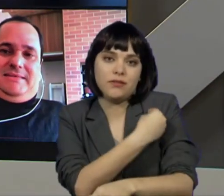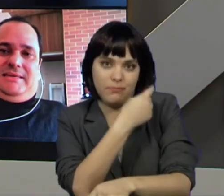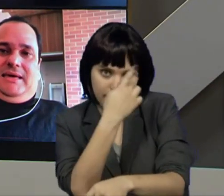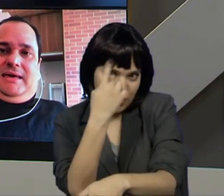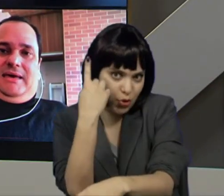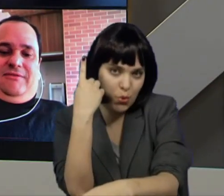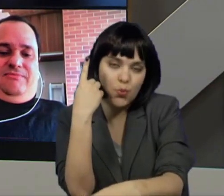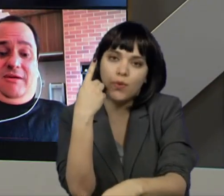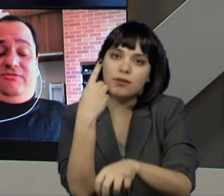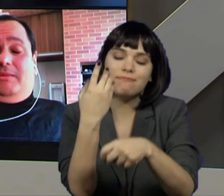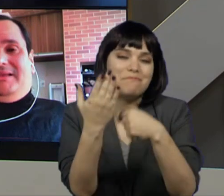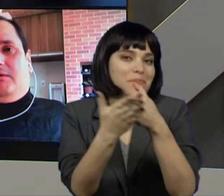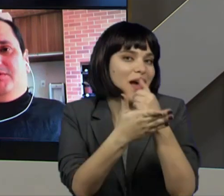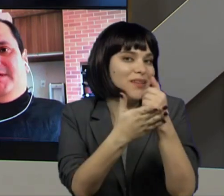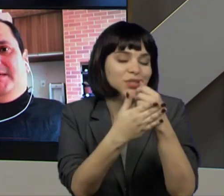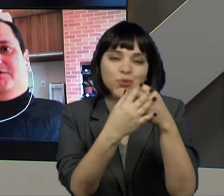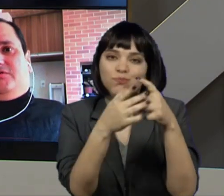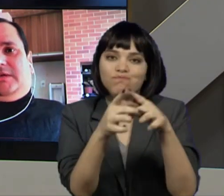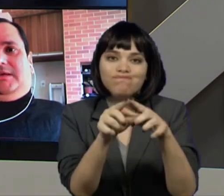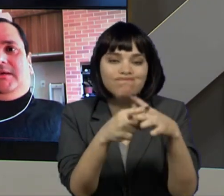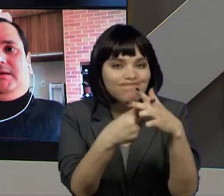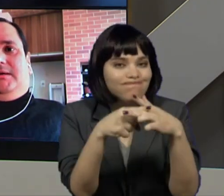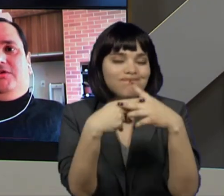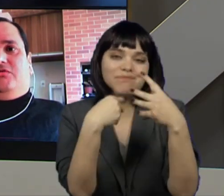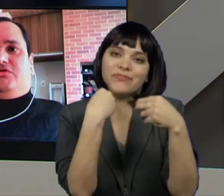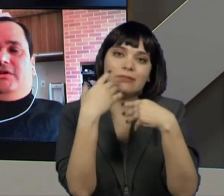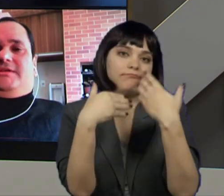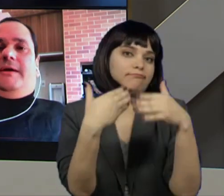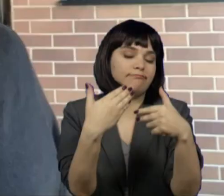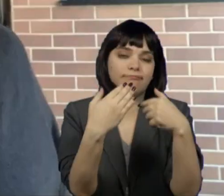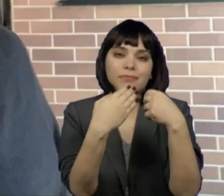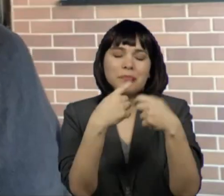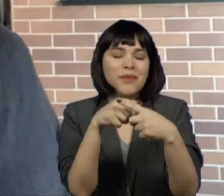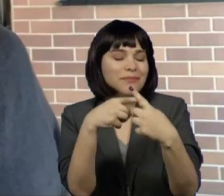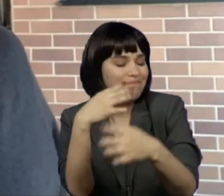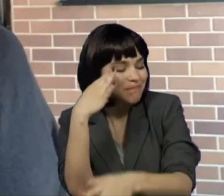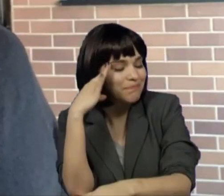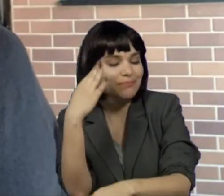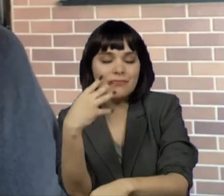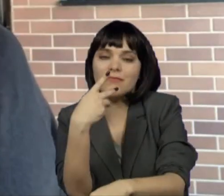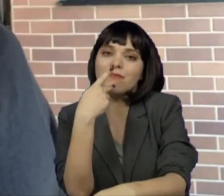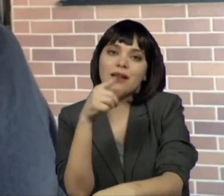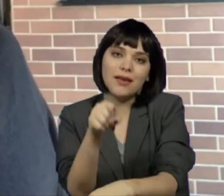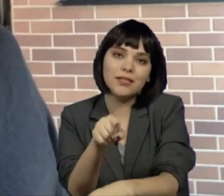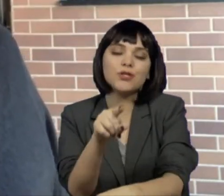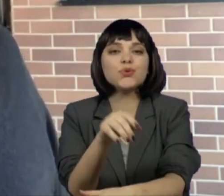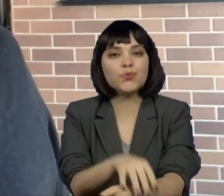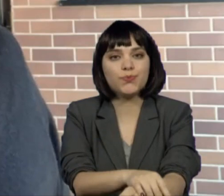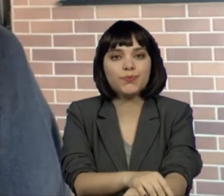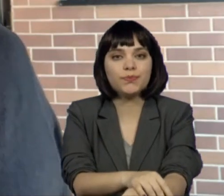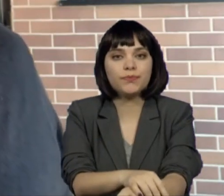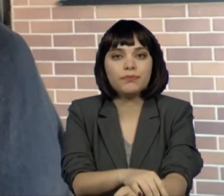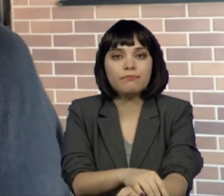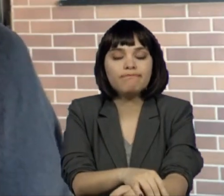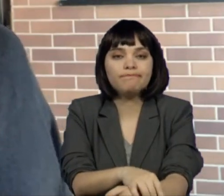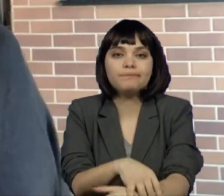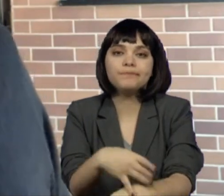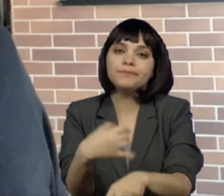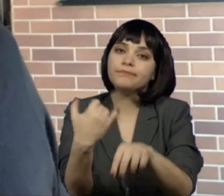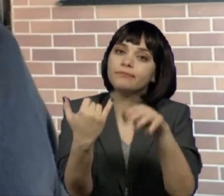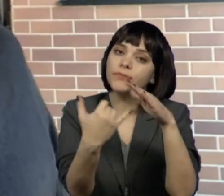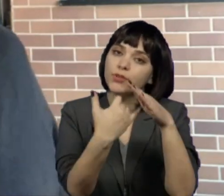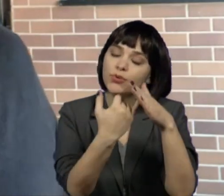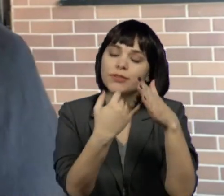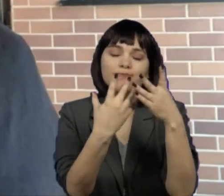Mas é fundamental dizer isso, né? Que instituições bastante importantes de apoio, pessoas com síndrome de Down,